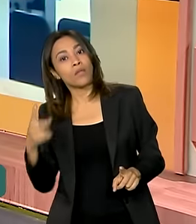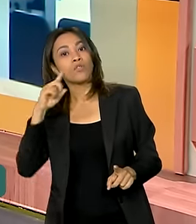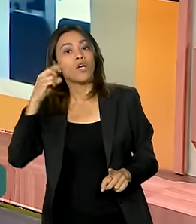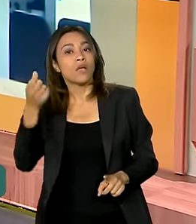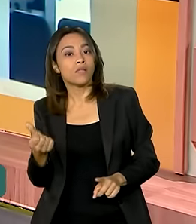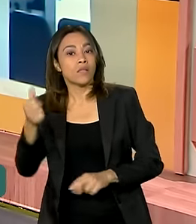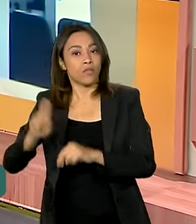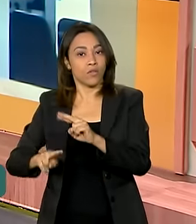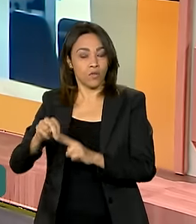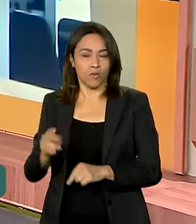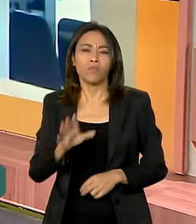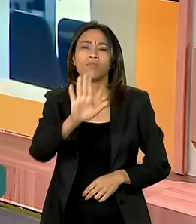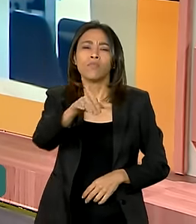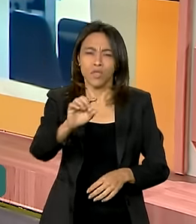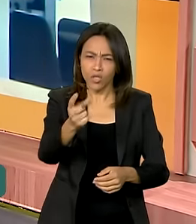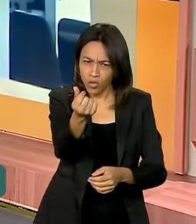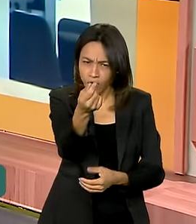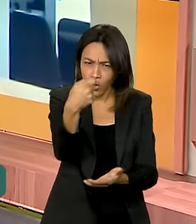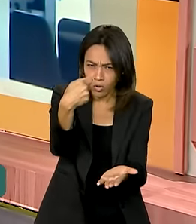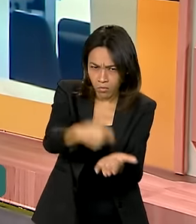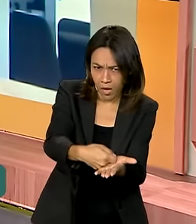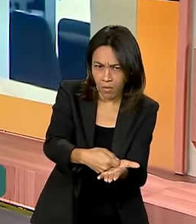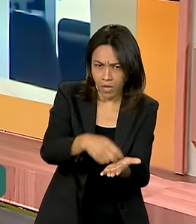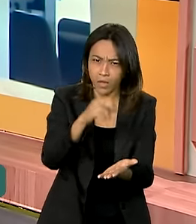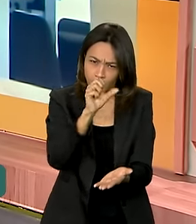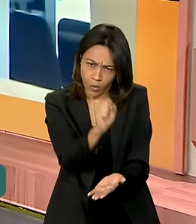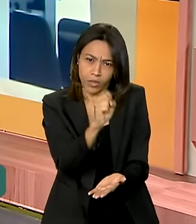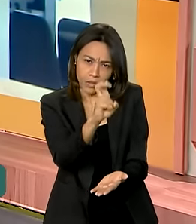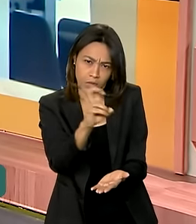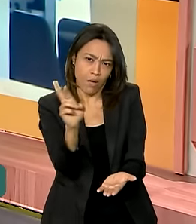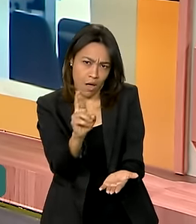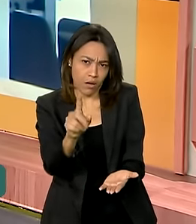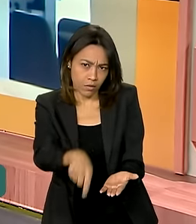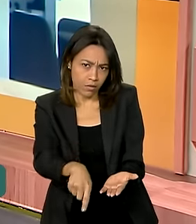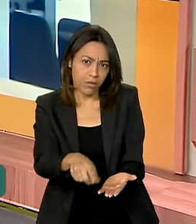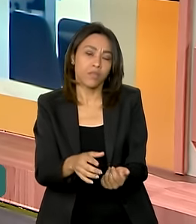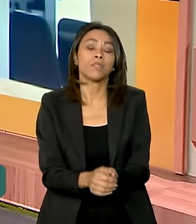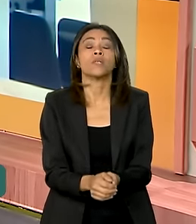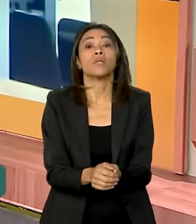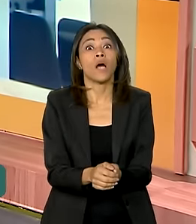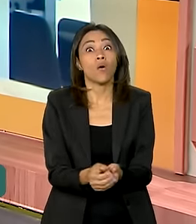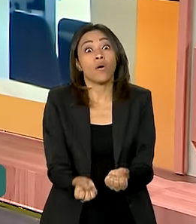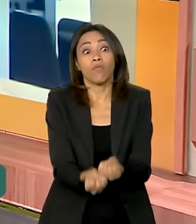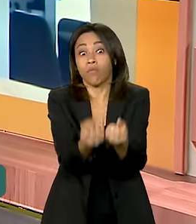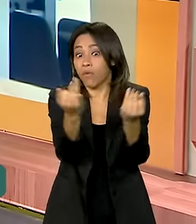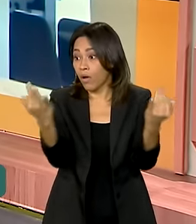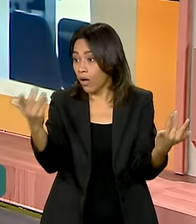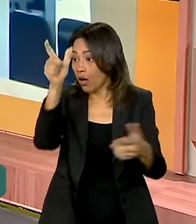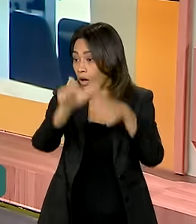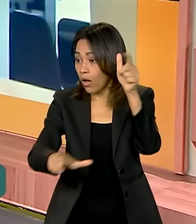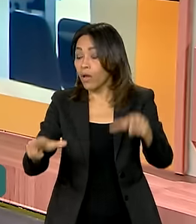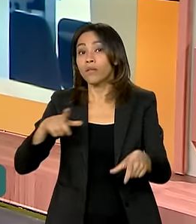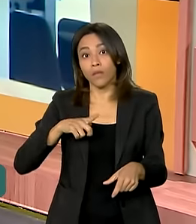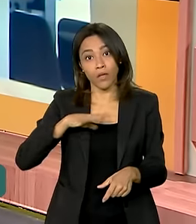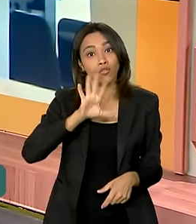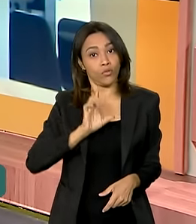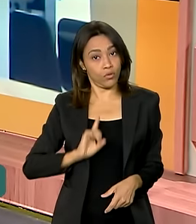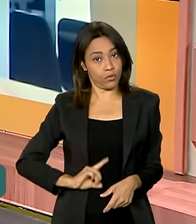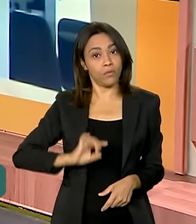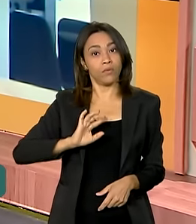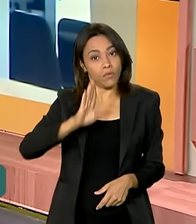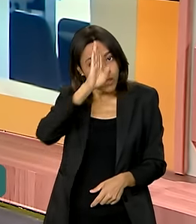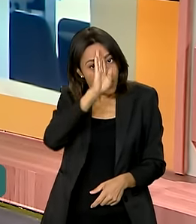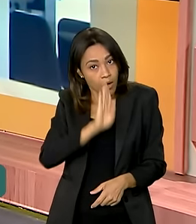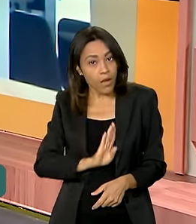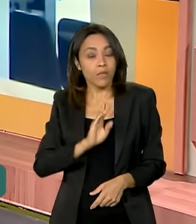Certo. E a taxa de inscrição continua no valor de R$ 85,00, né? Agora, muitos têm o direito de fazer essa prova de graça, como a senhora falou,